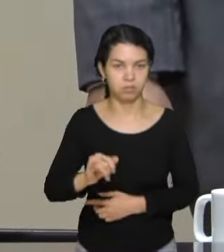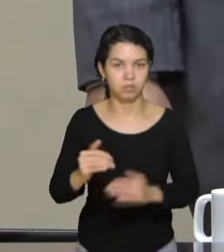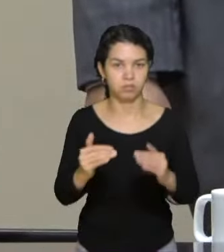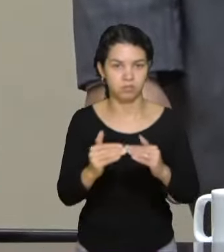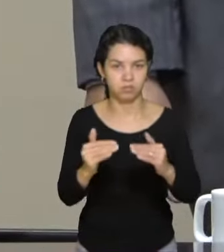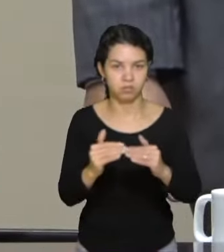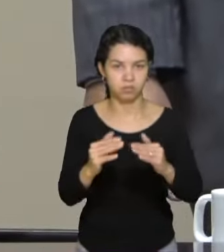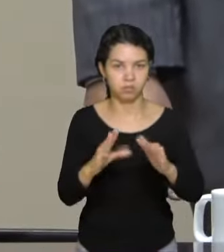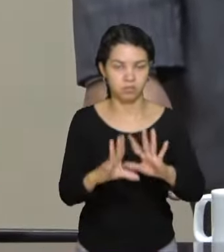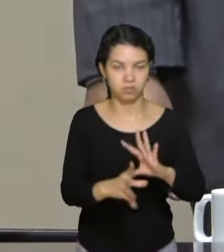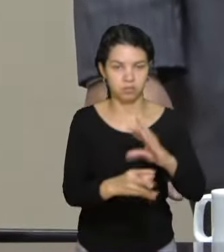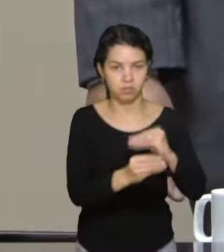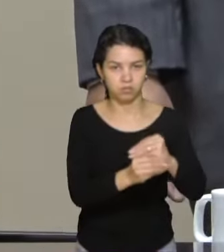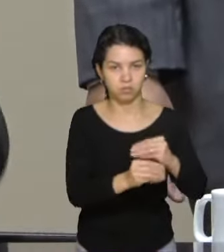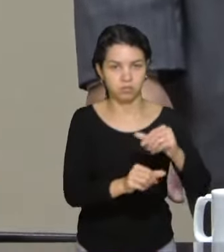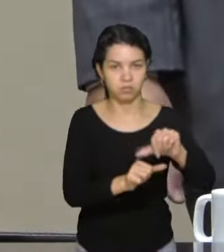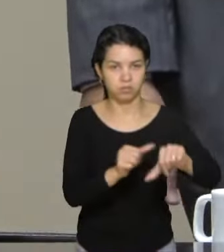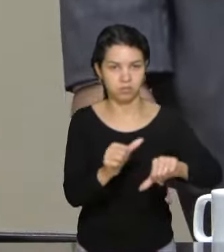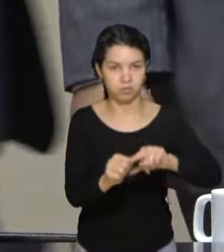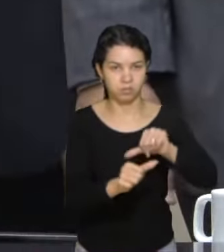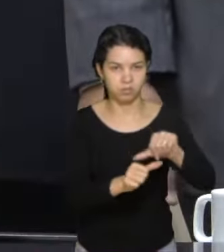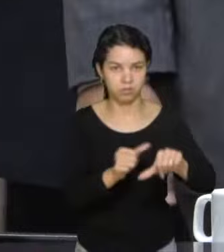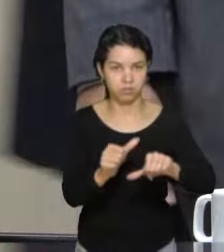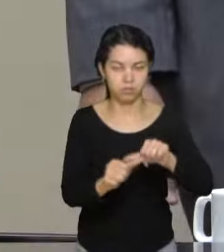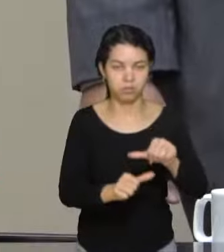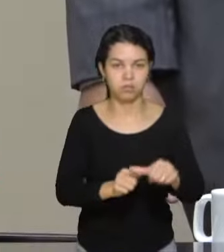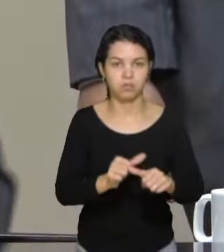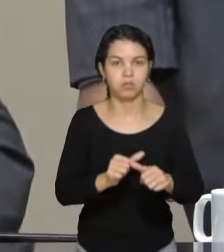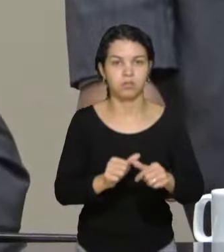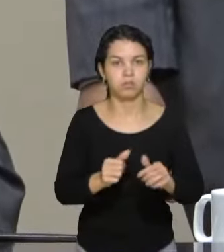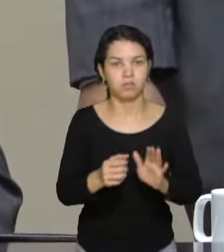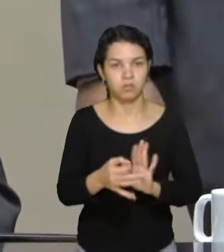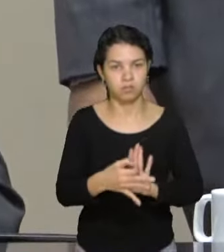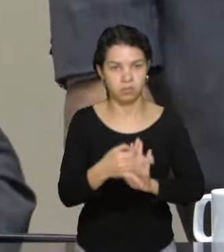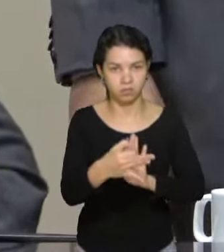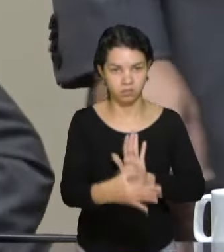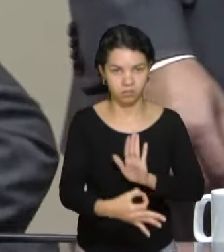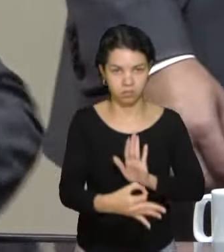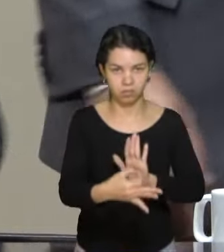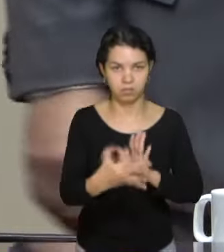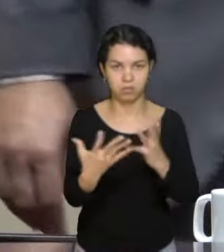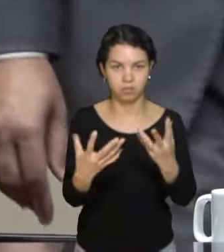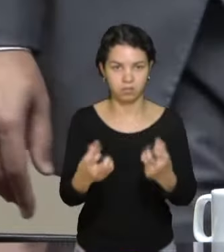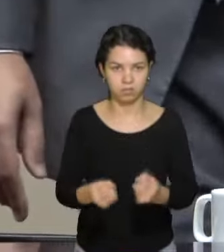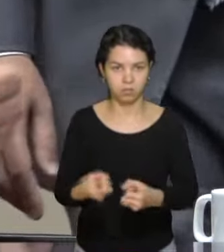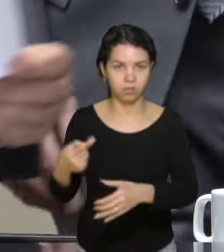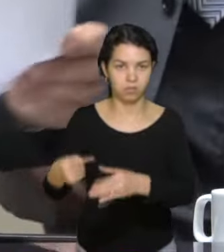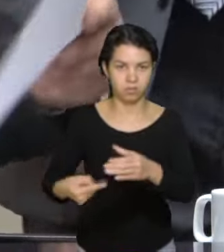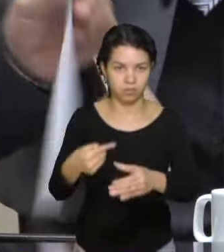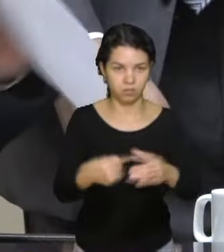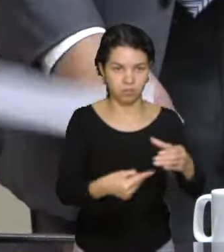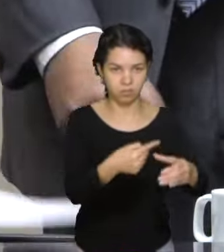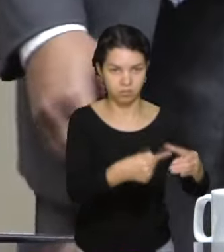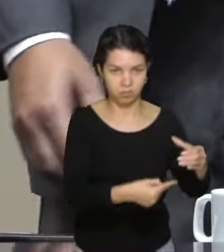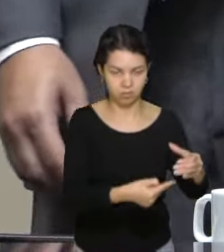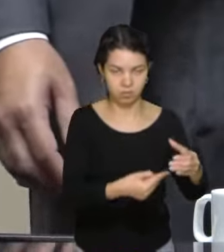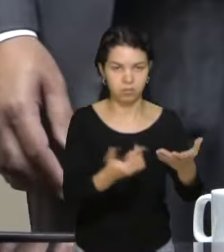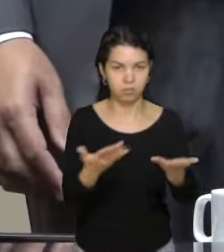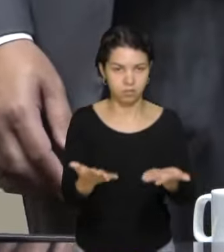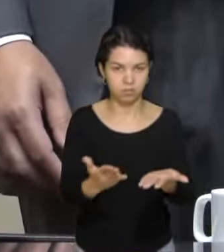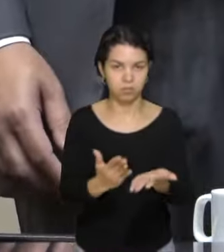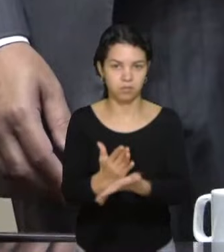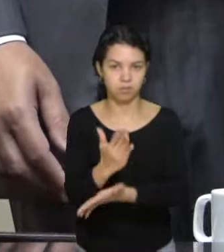a emenda modificativa e parecer favorável das comissões. Estão aprovados.